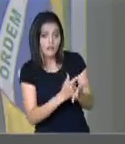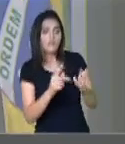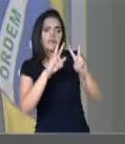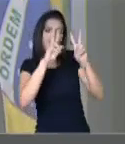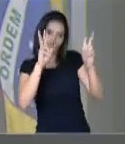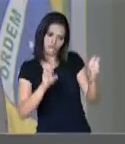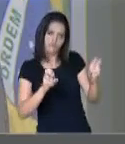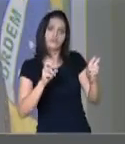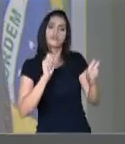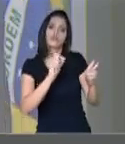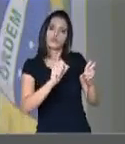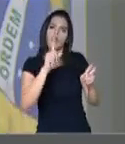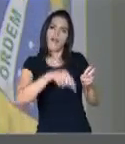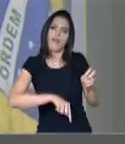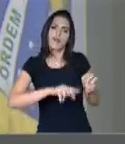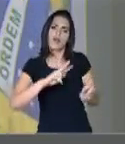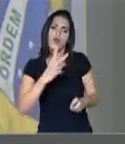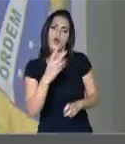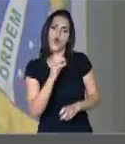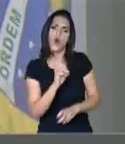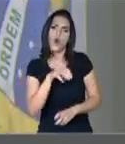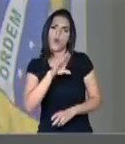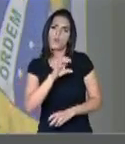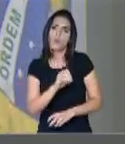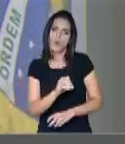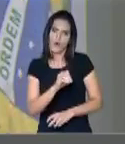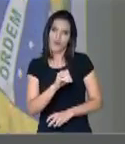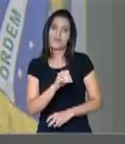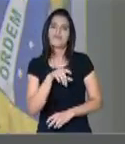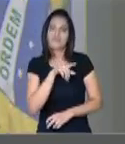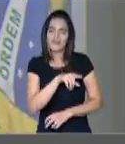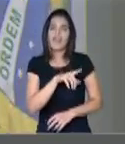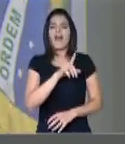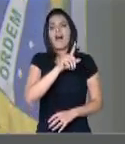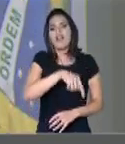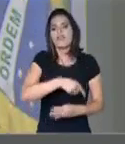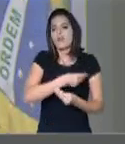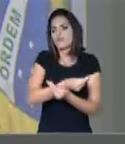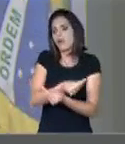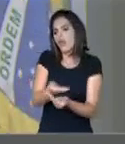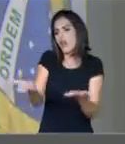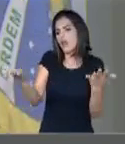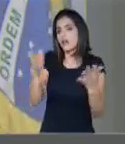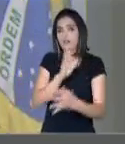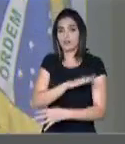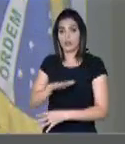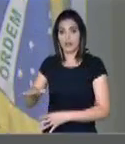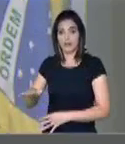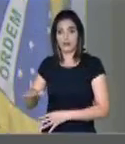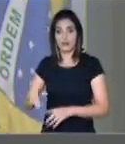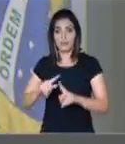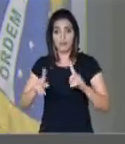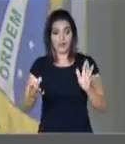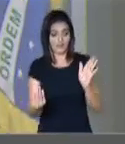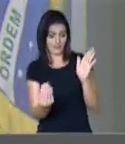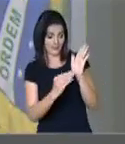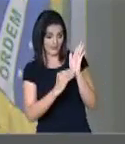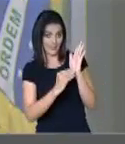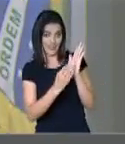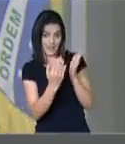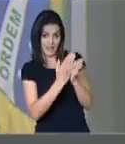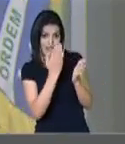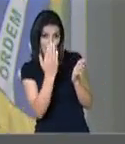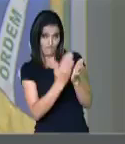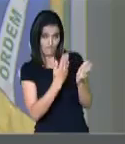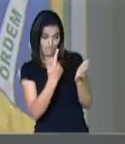sobre homossexualidade, para ser distribuído para as crianças, e em vez de ter a faixa etária, no livro,